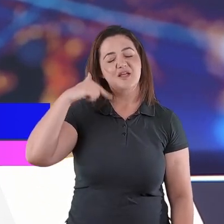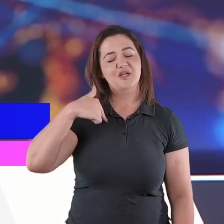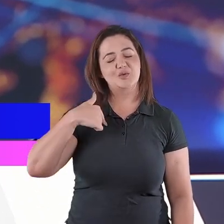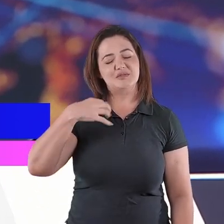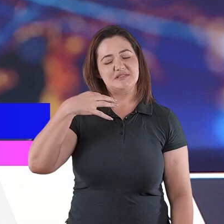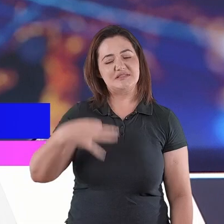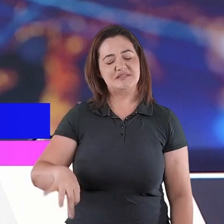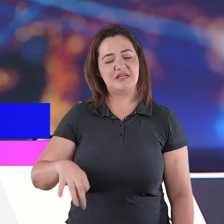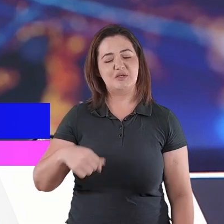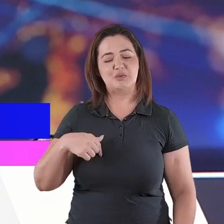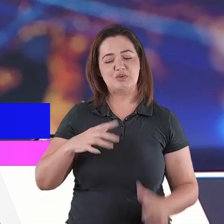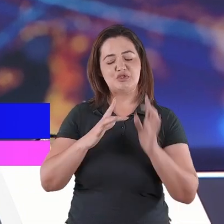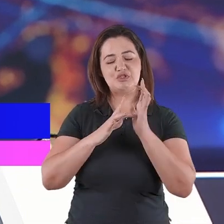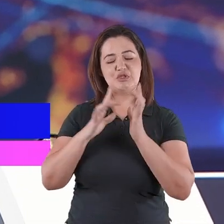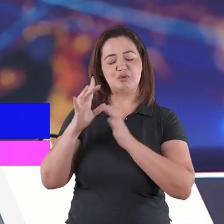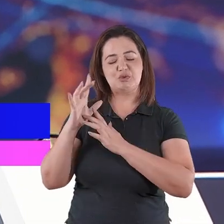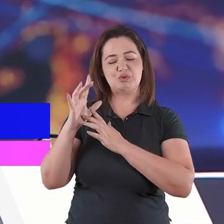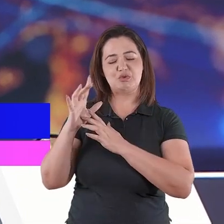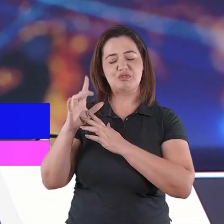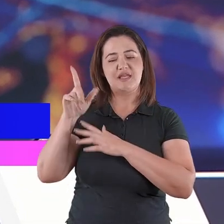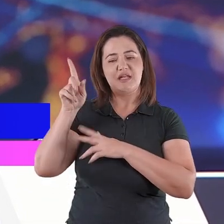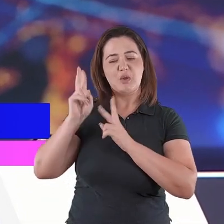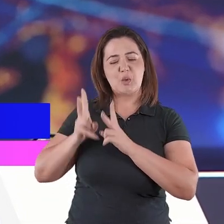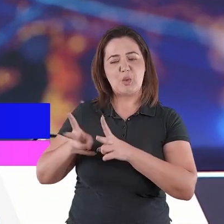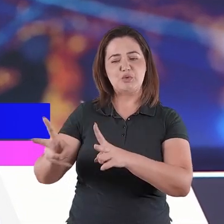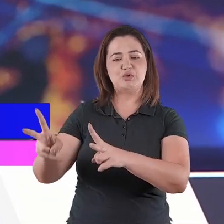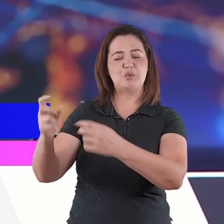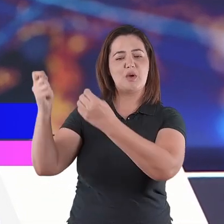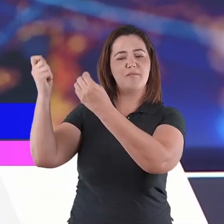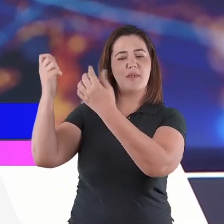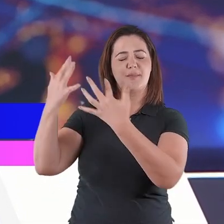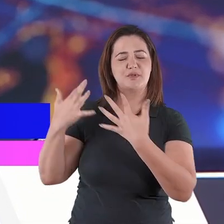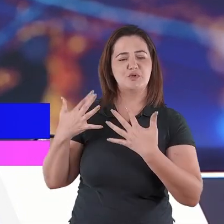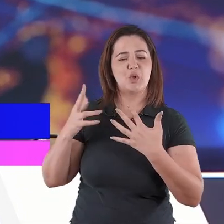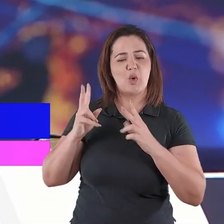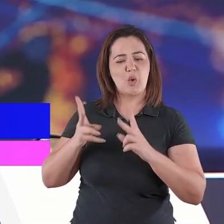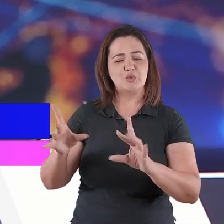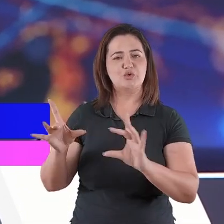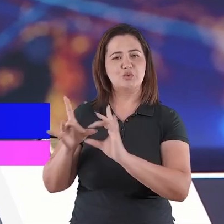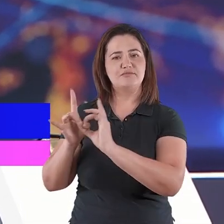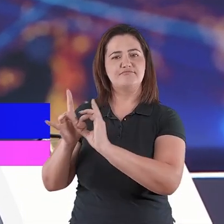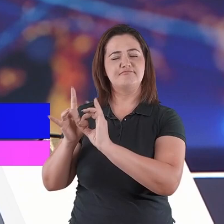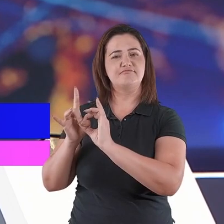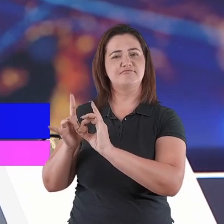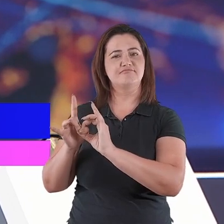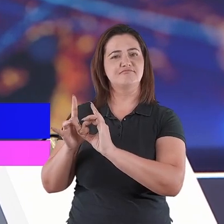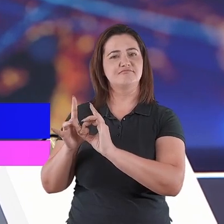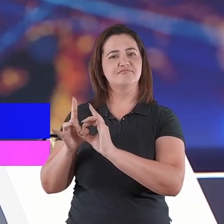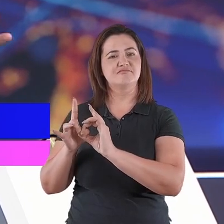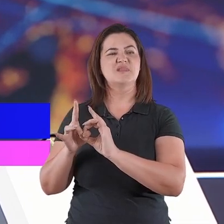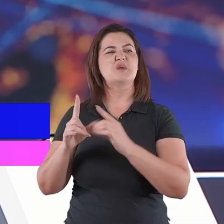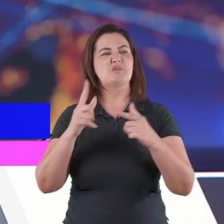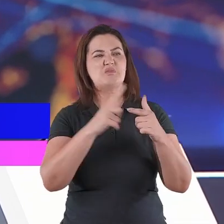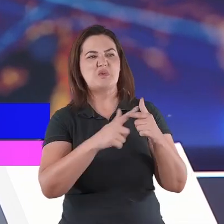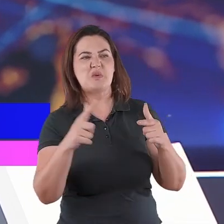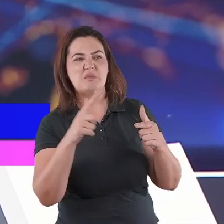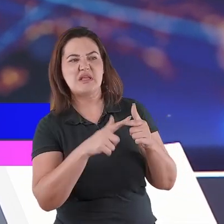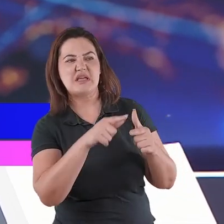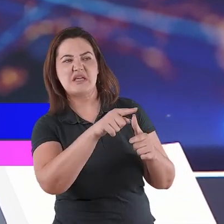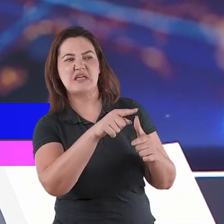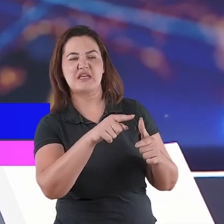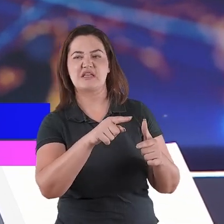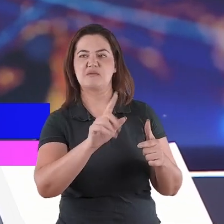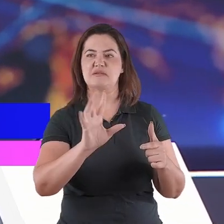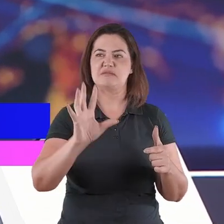justiça, que é Cristo Jesus, continua brilhando, as nuvens vão passar, a tempestade vai terminar